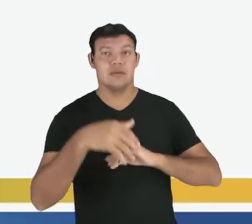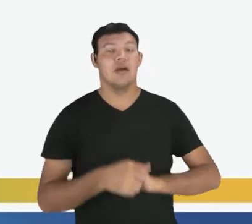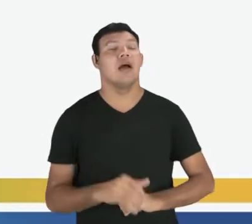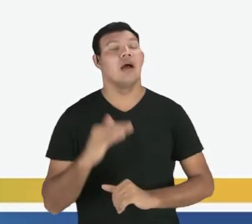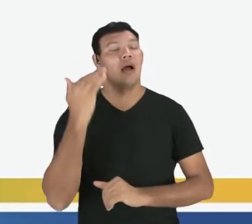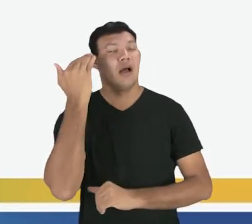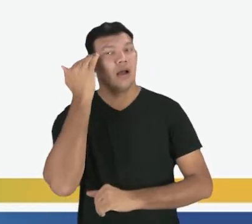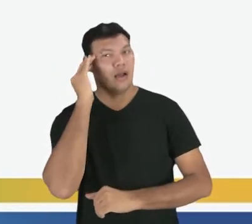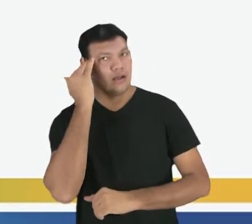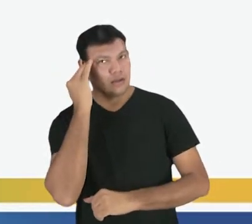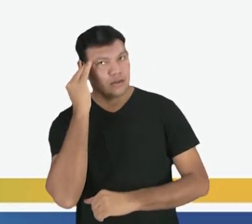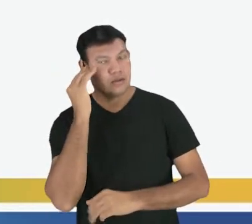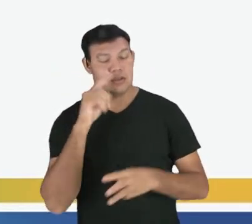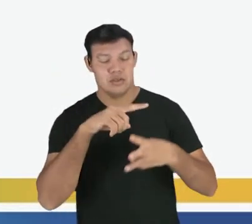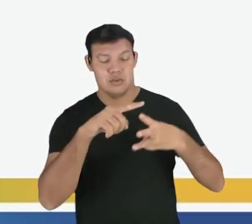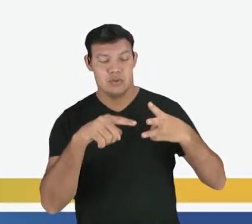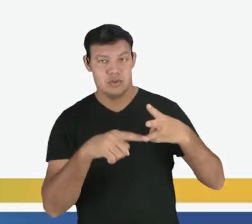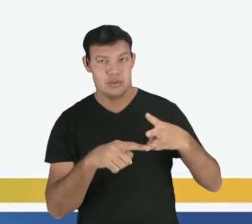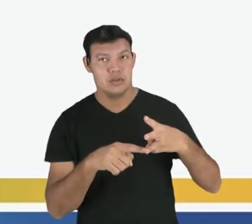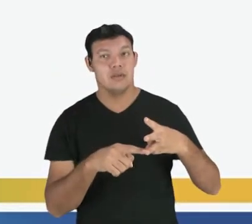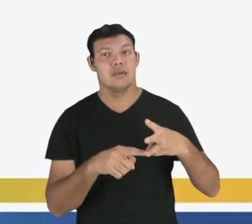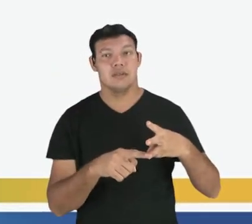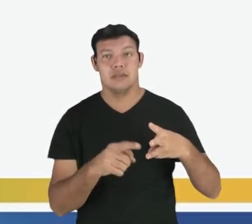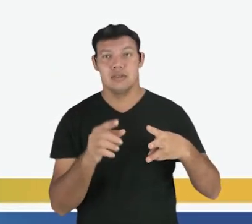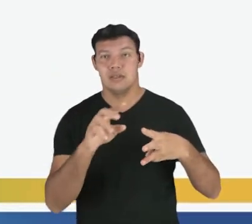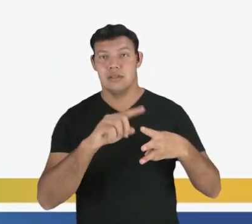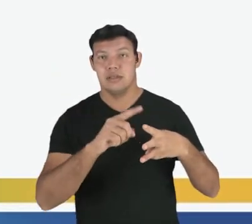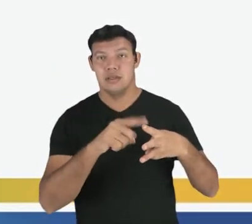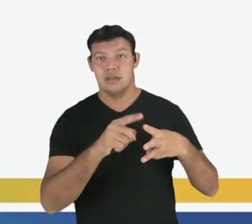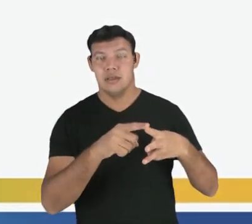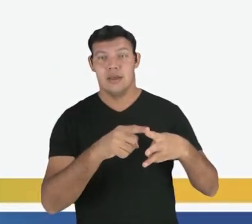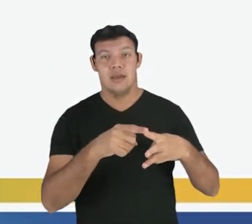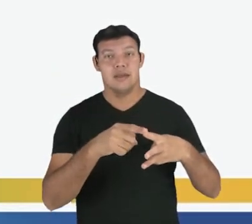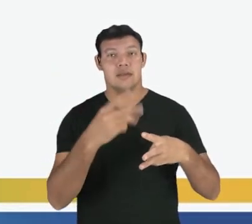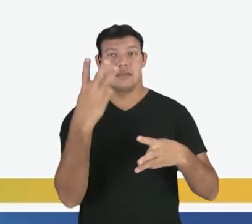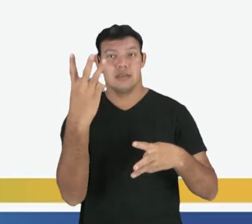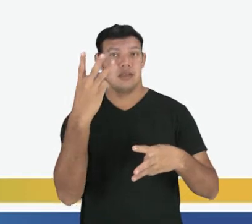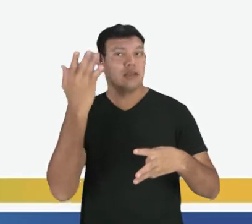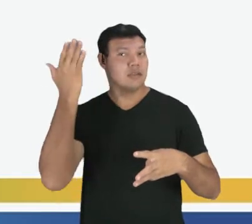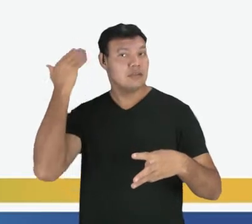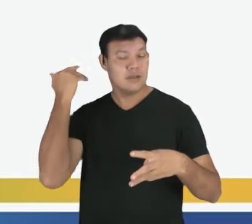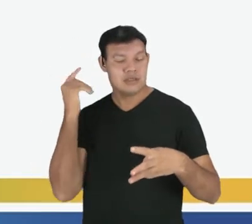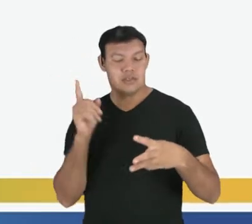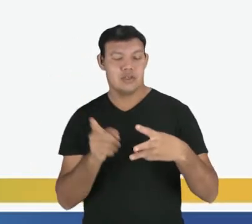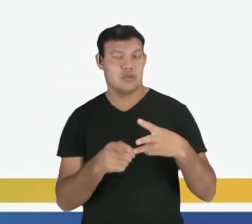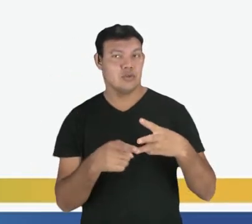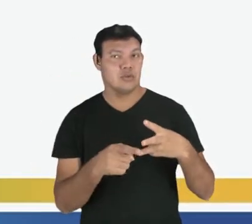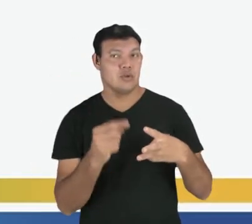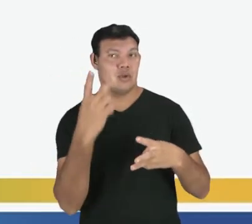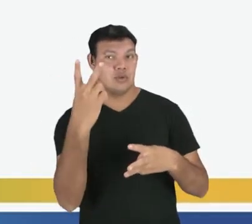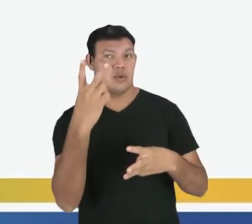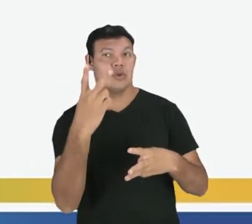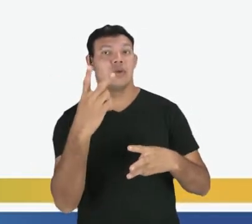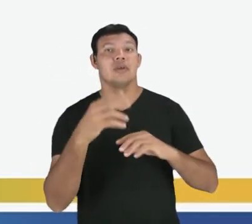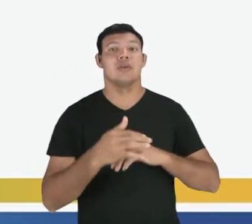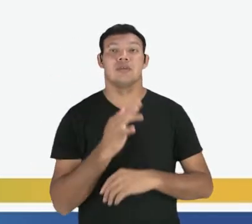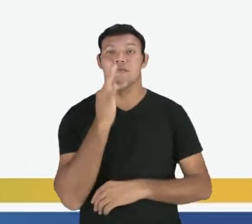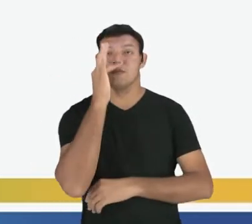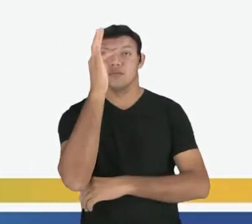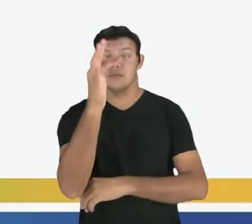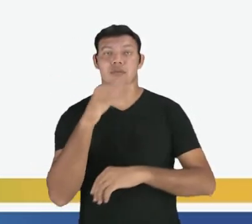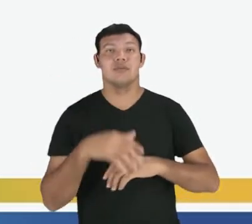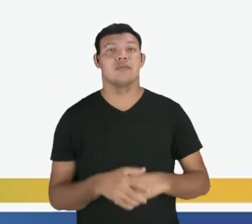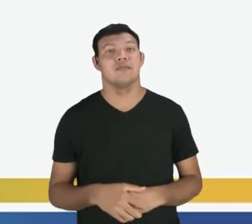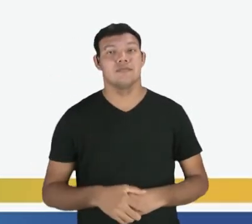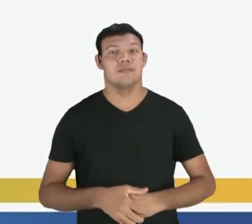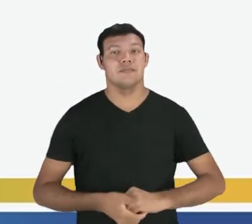entender agora que há três tipos de passado e dois tipos de futuro. Olhem só, nós temos seis tempos dentro do